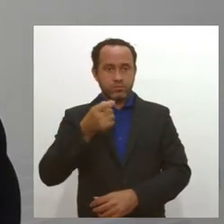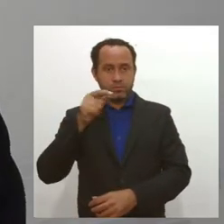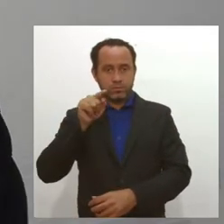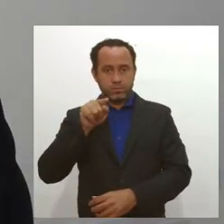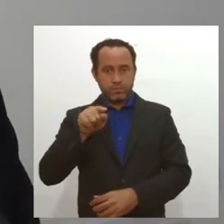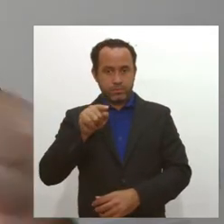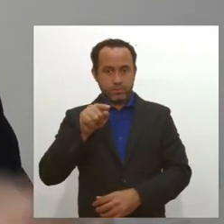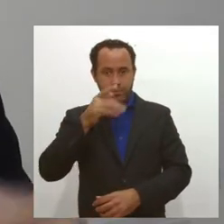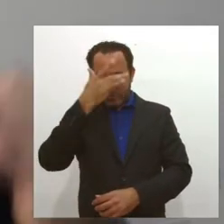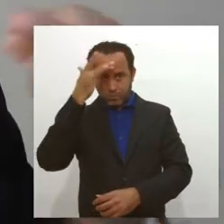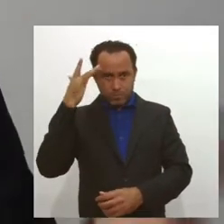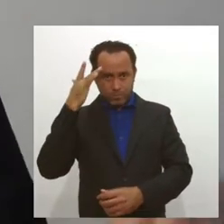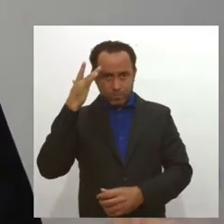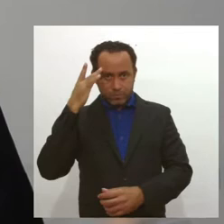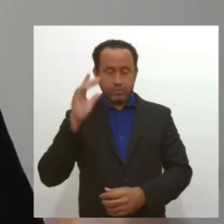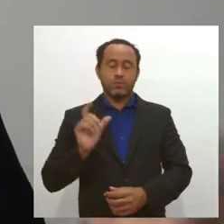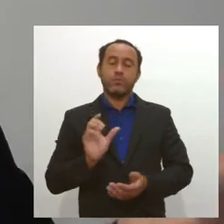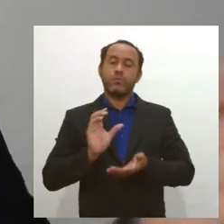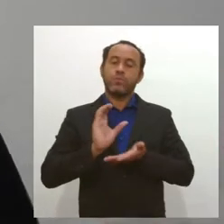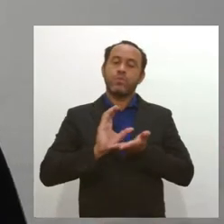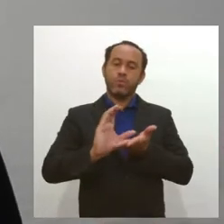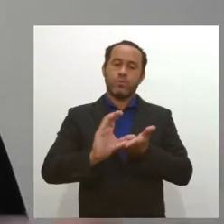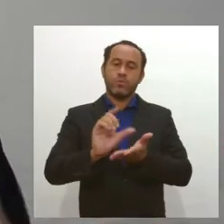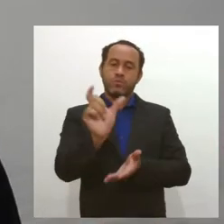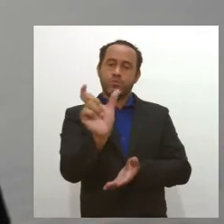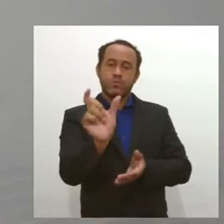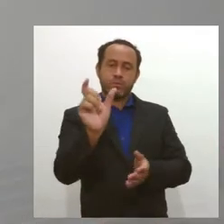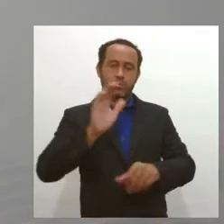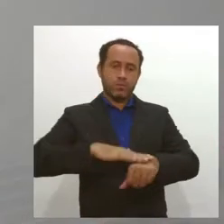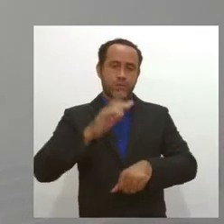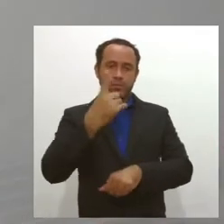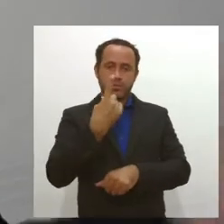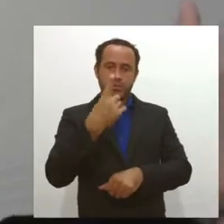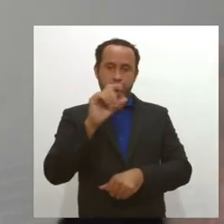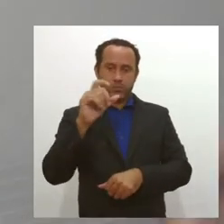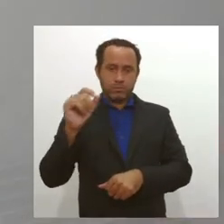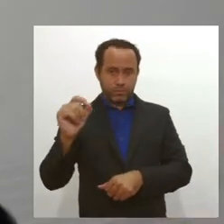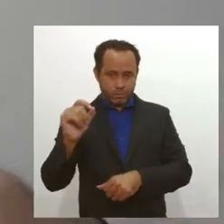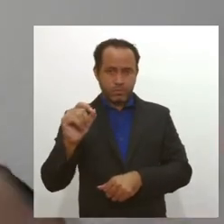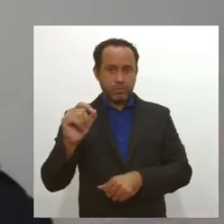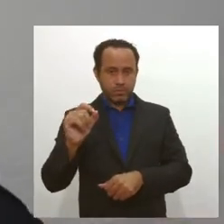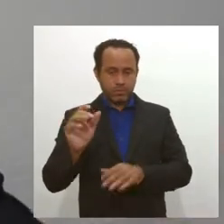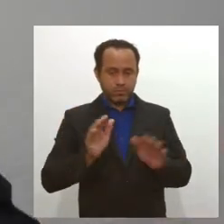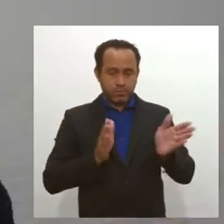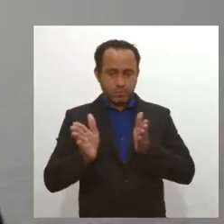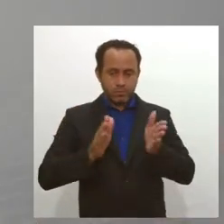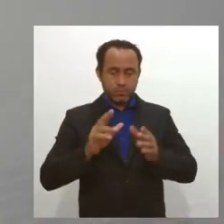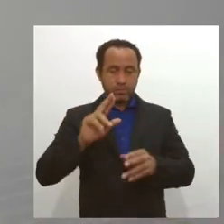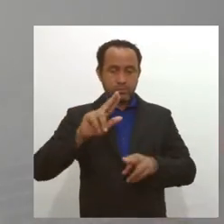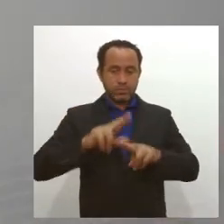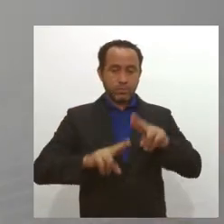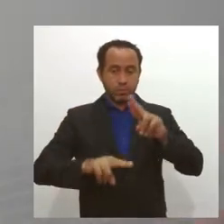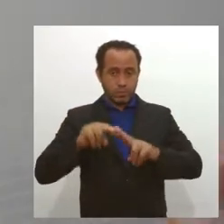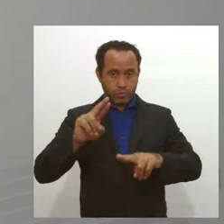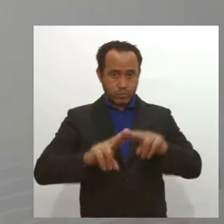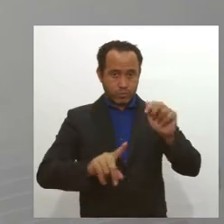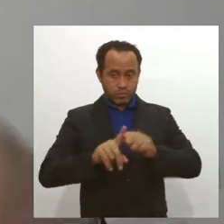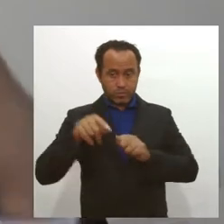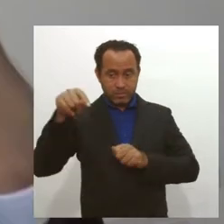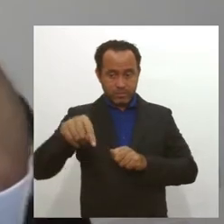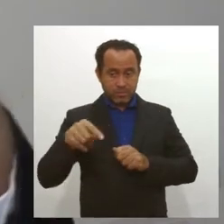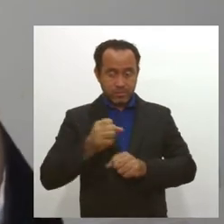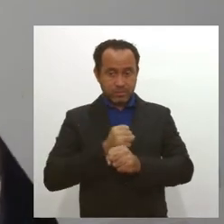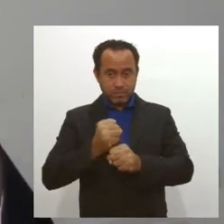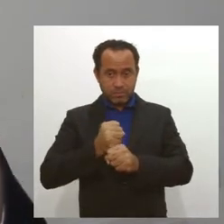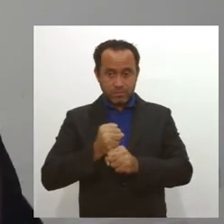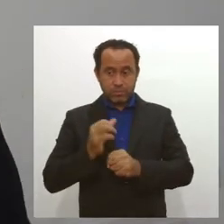já recebem uma ajuda complementar do cartão mais de 100 reais. Isso foi prorrogado até junho deste ano, como